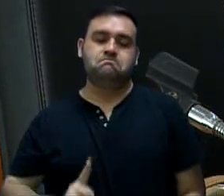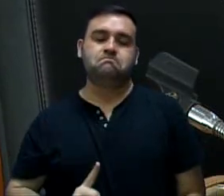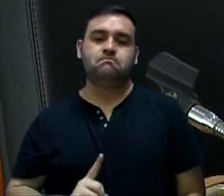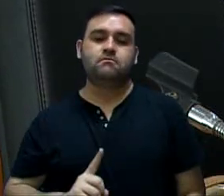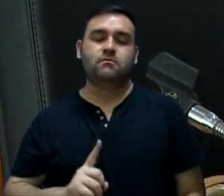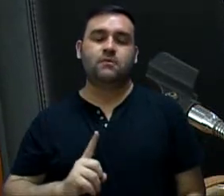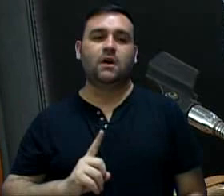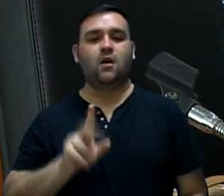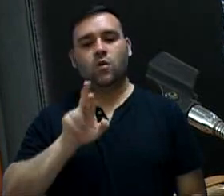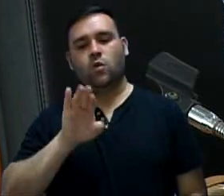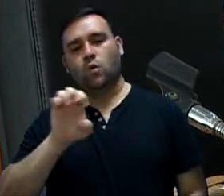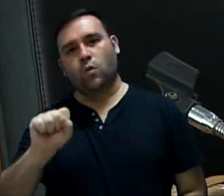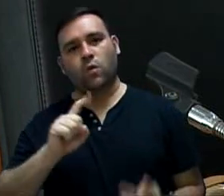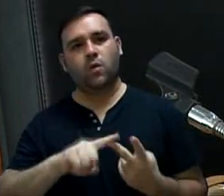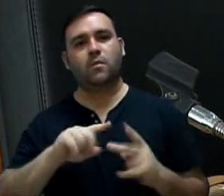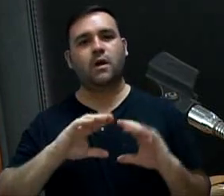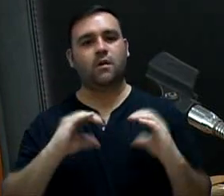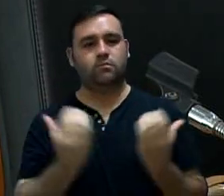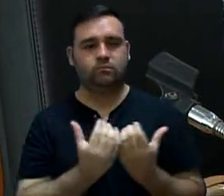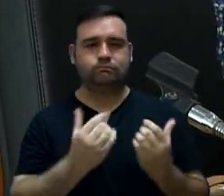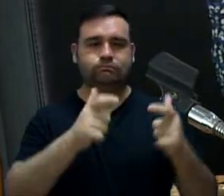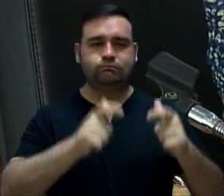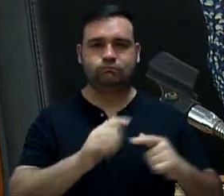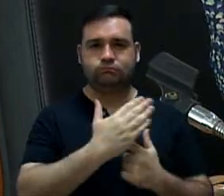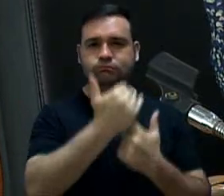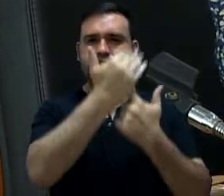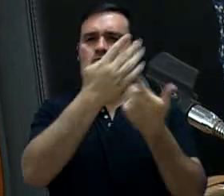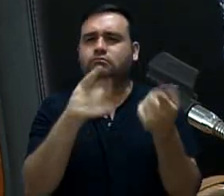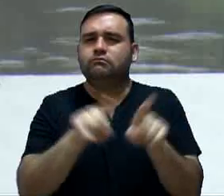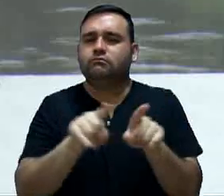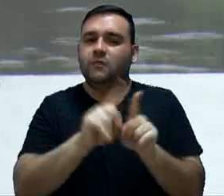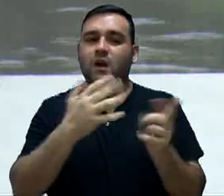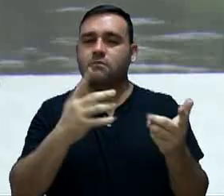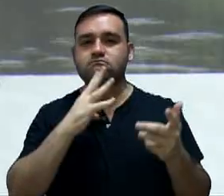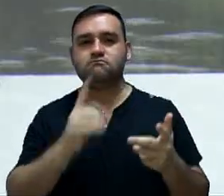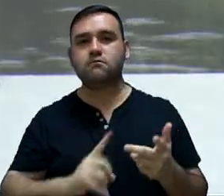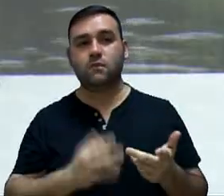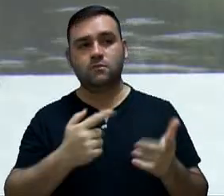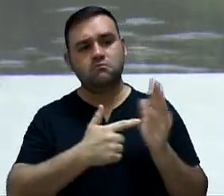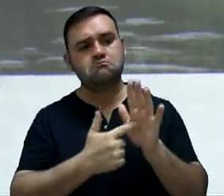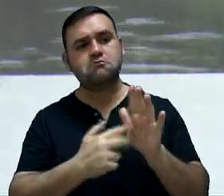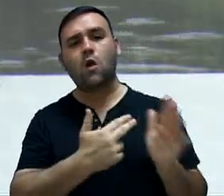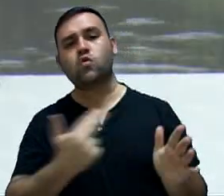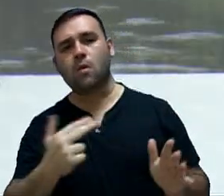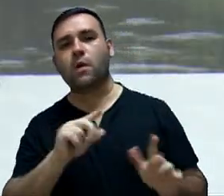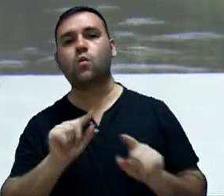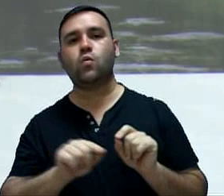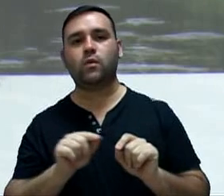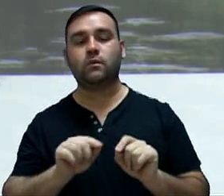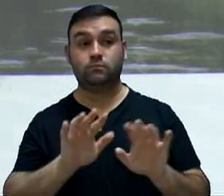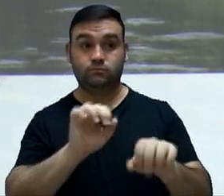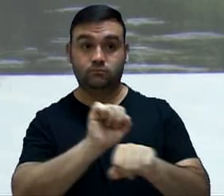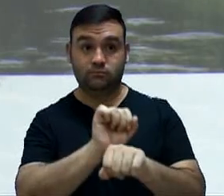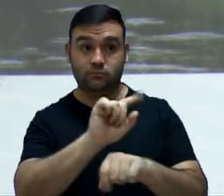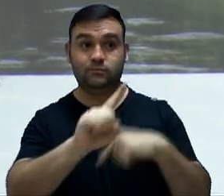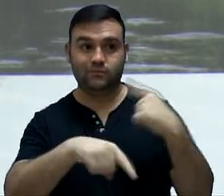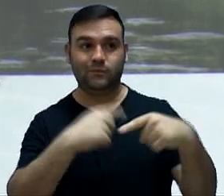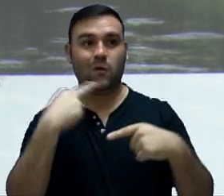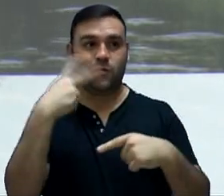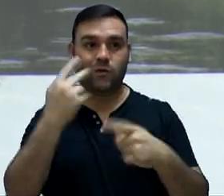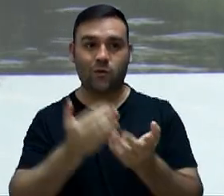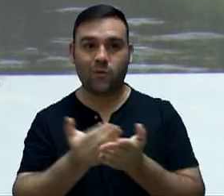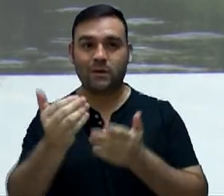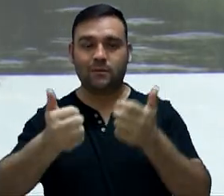foram URBIS, Parque Tecnológico e eu não conhecia, eu gostaria que se apresentassem, por favor. Na sequência, vereadora, depois dos nossos